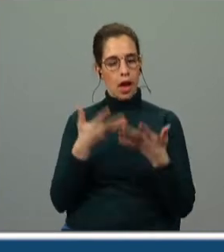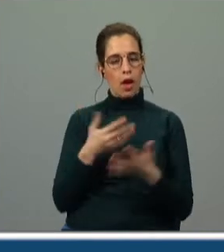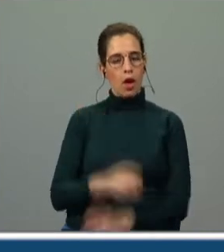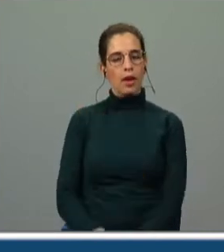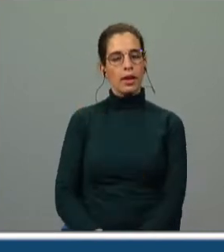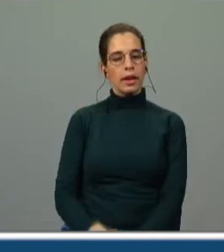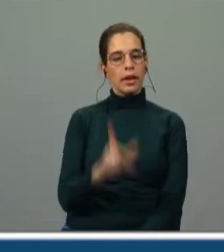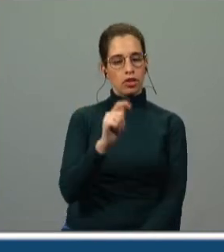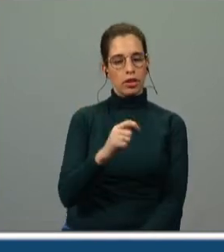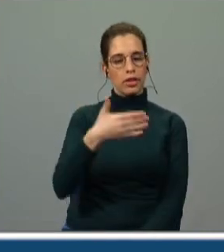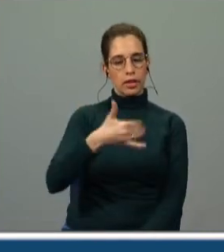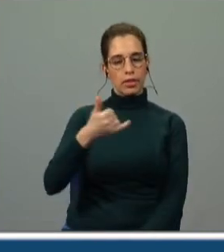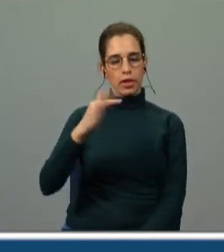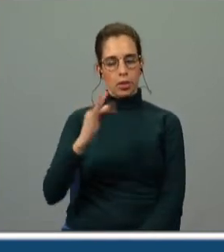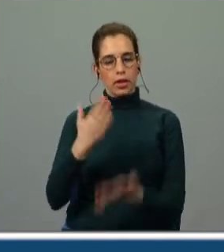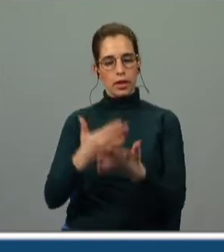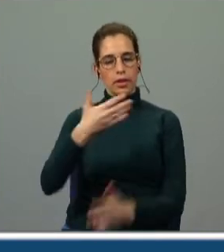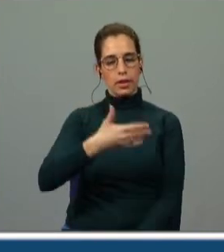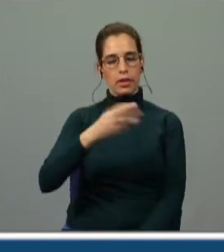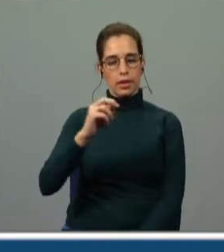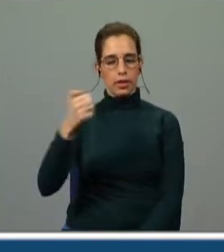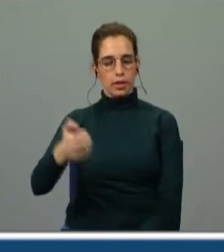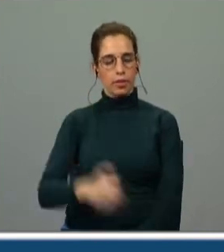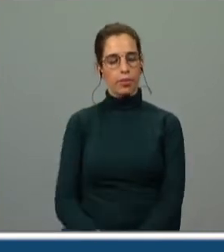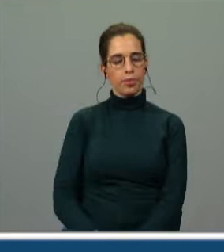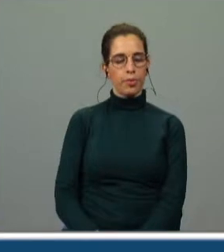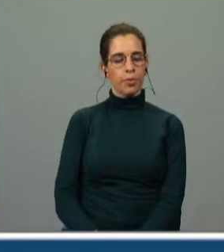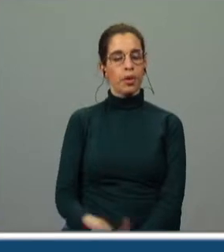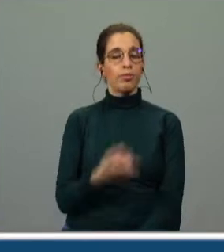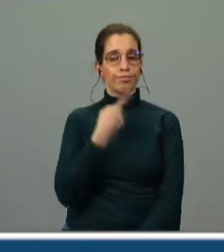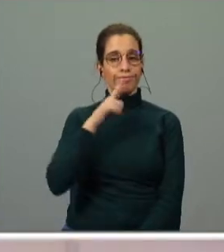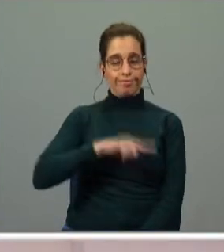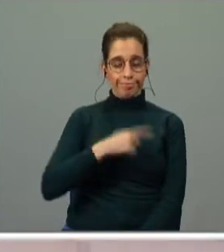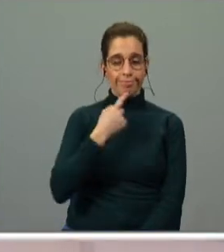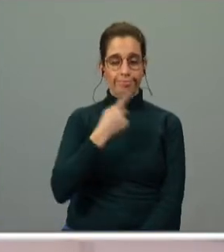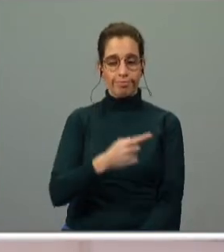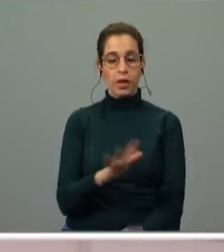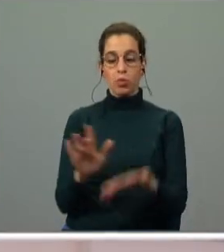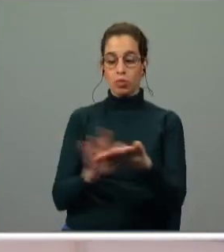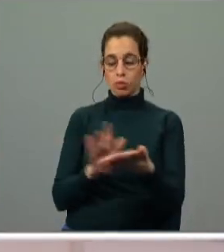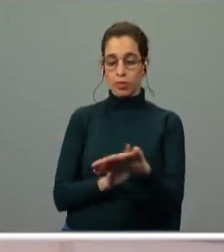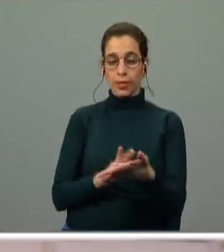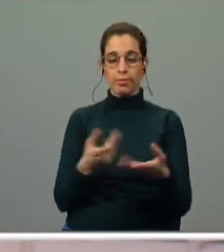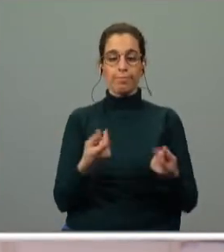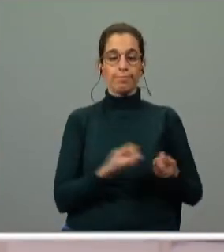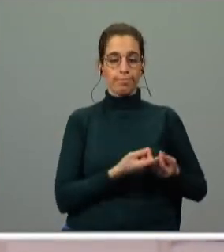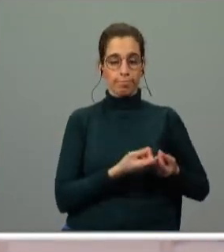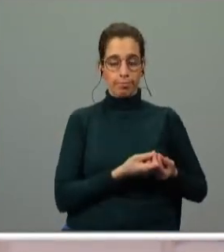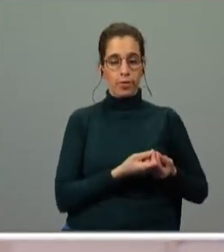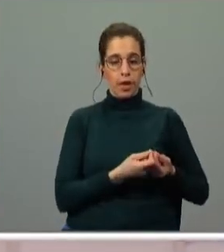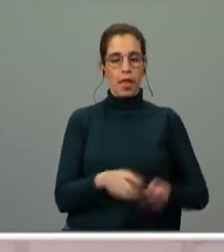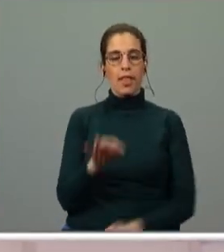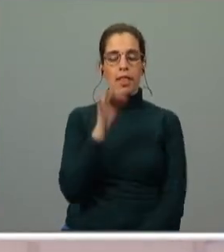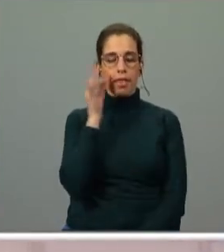a substância 124 a 135. Portanto, mais uma vez te digo, o manual aí perto de ti, o